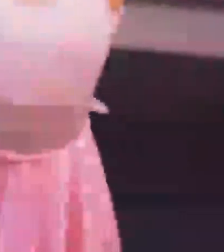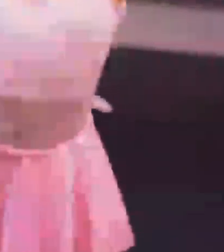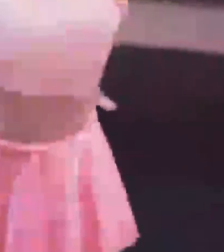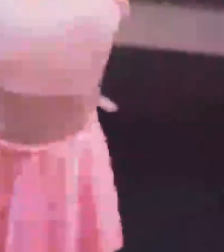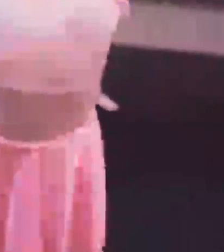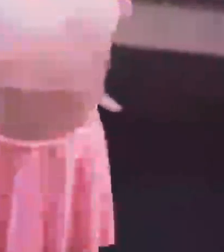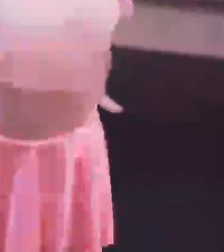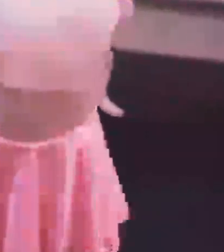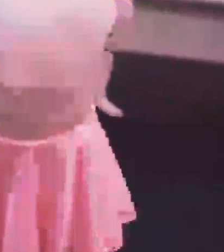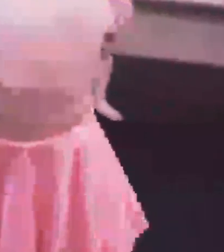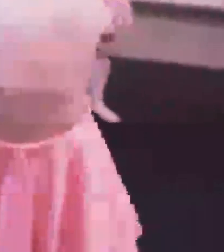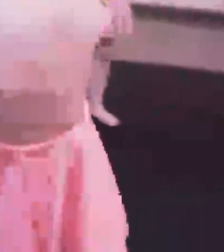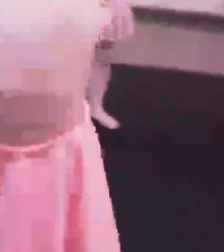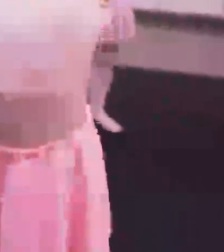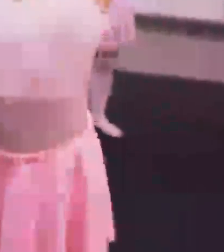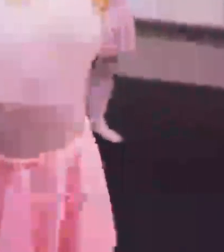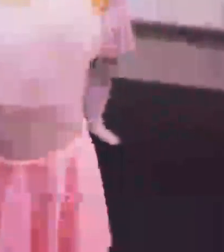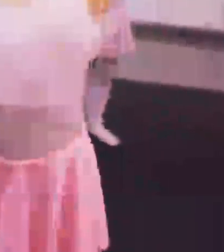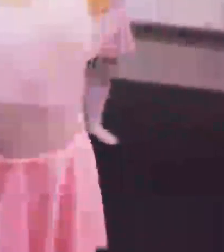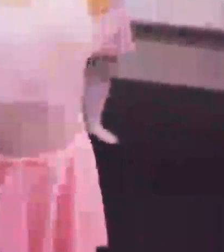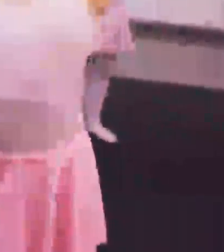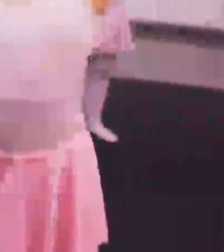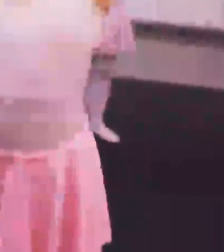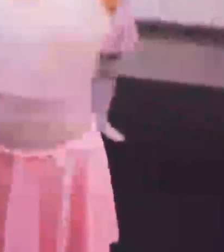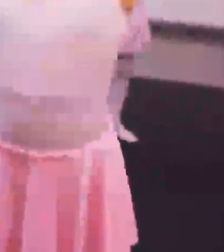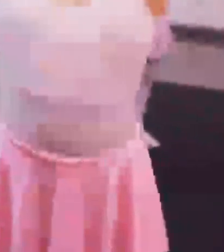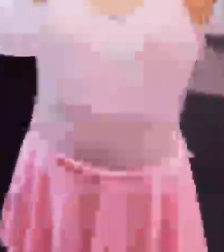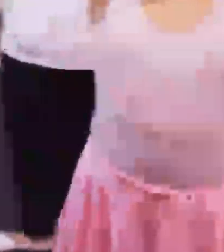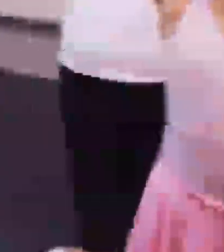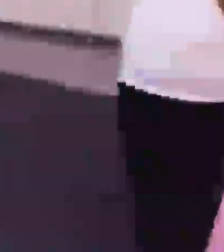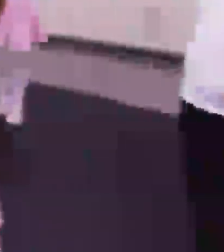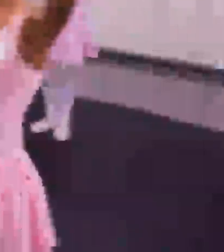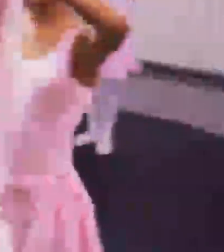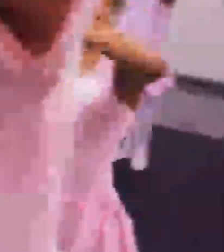Em um estúdio de balé, Flávia dá aula para um grupo de meninos.